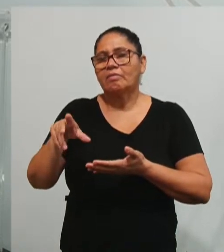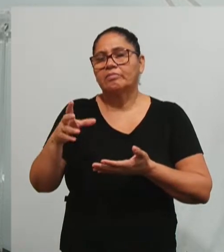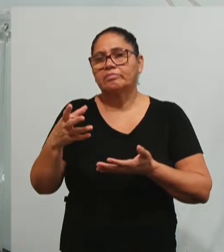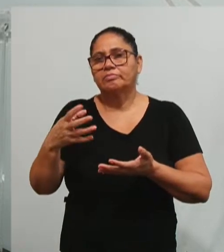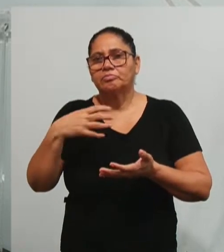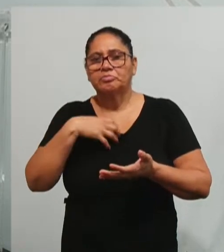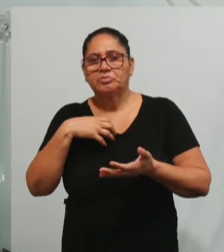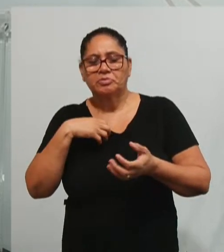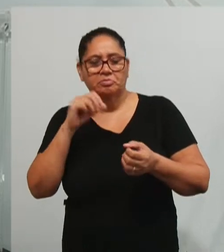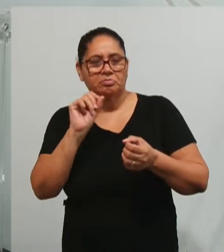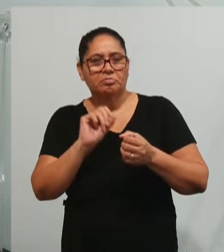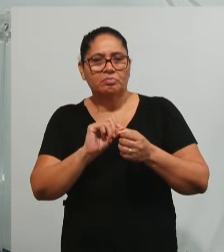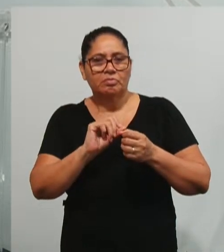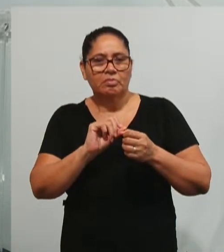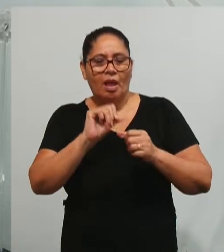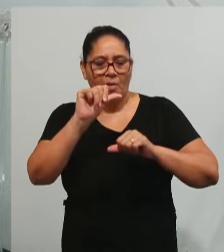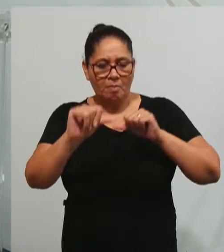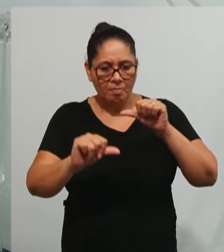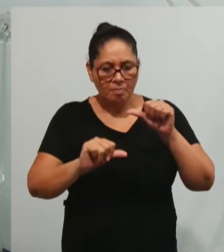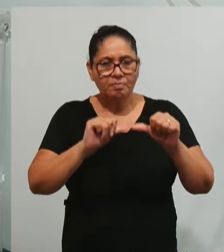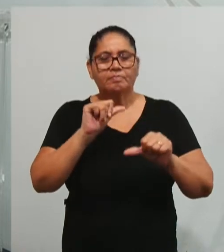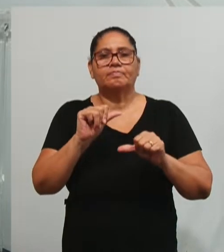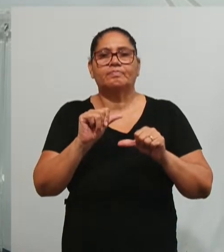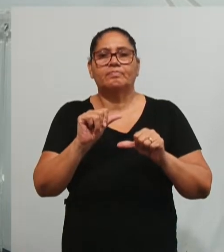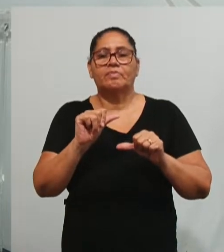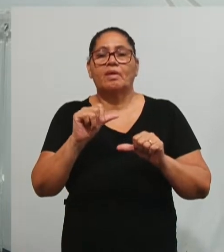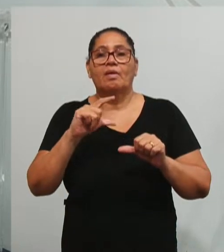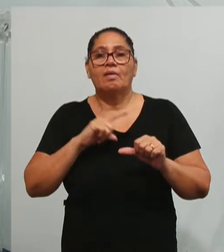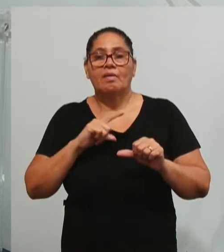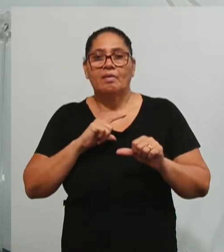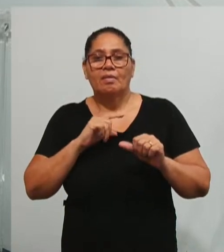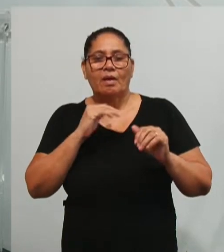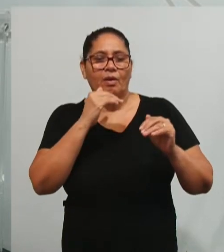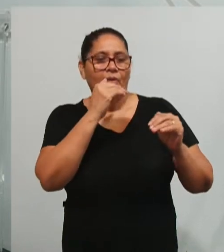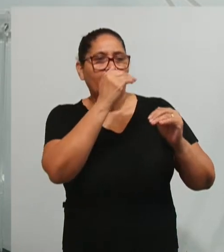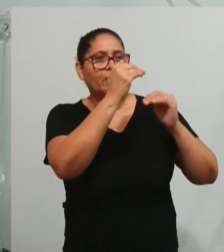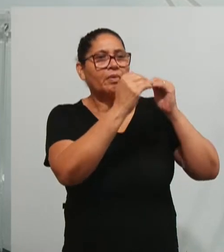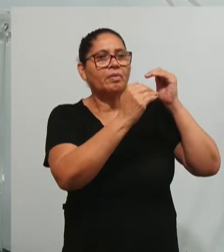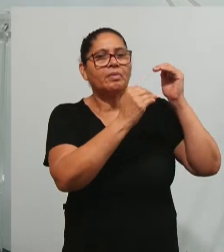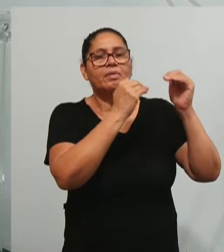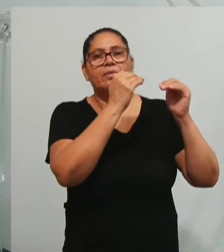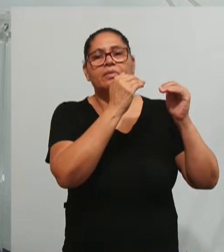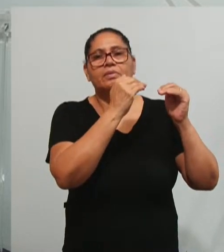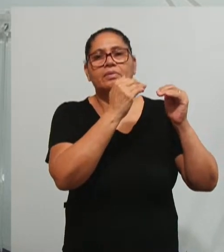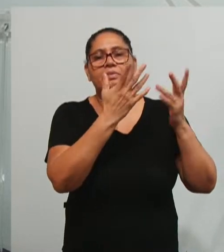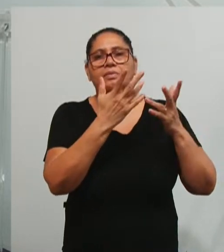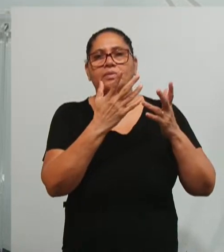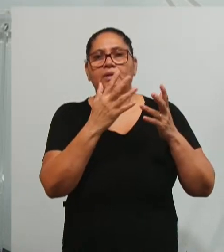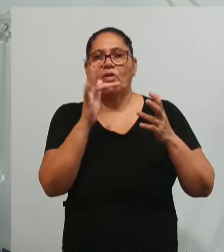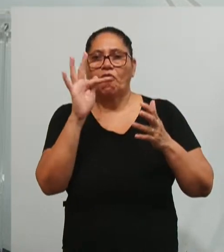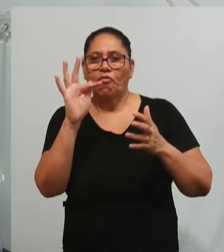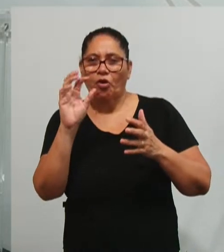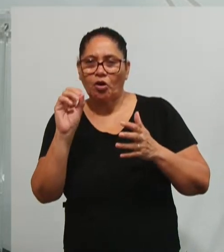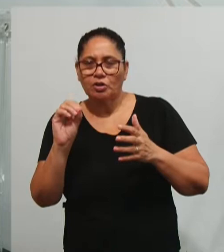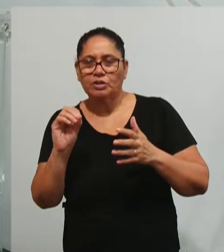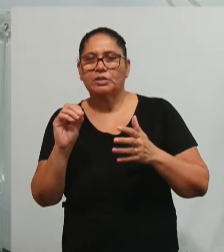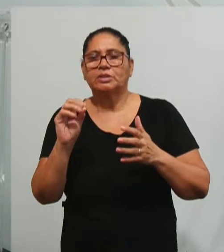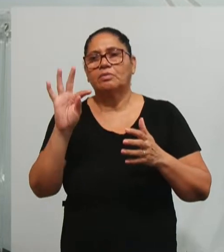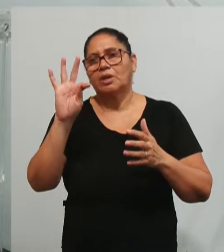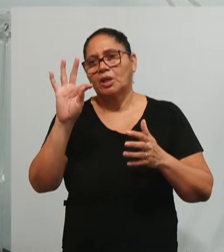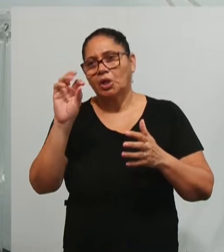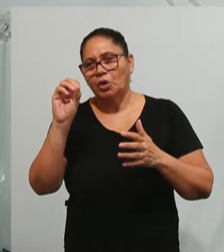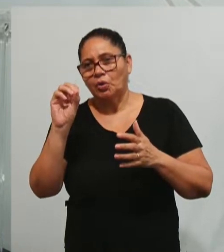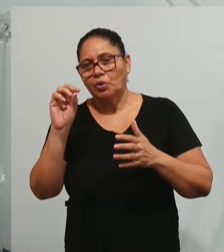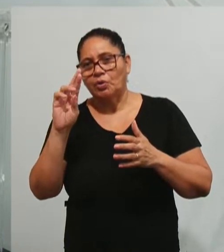modificando. E aí, a gente tem um grande avanço das teorias Fordismo, Taylorismo, que trouxeram as